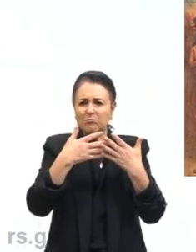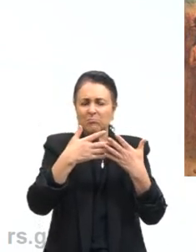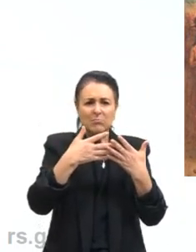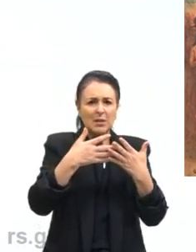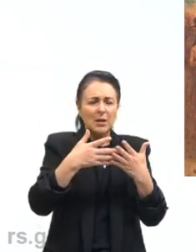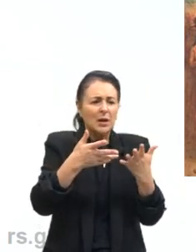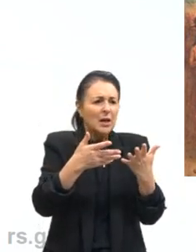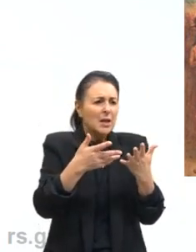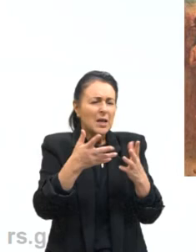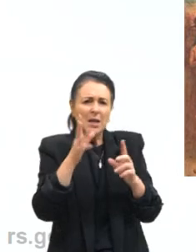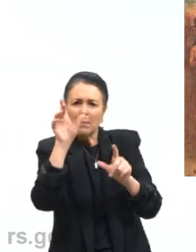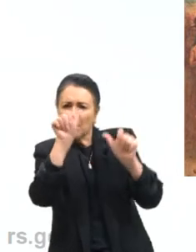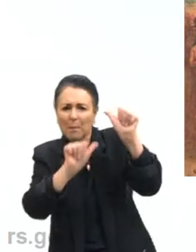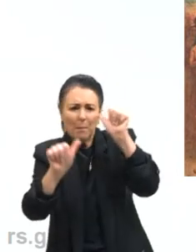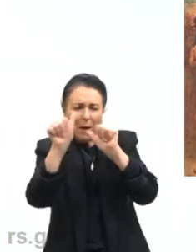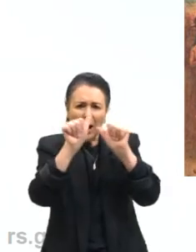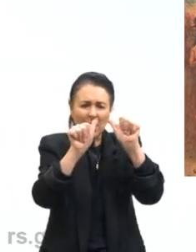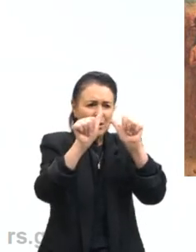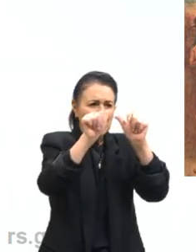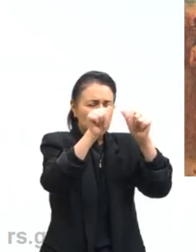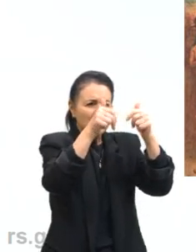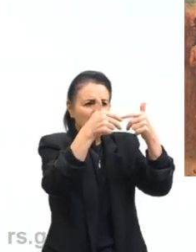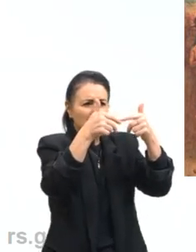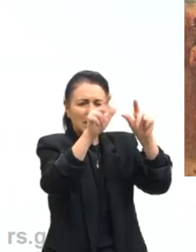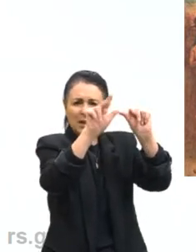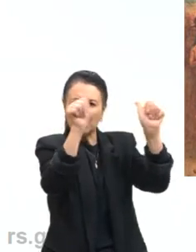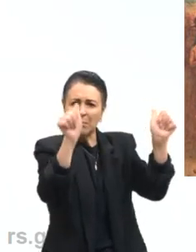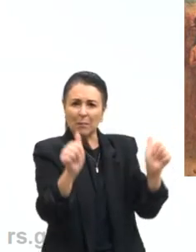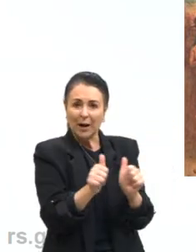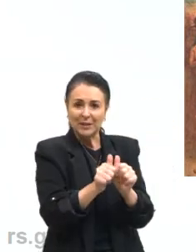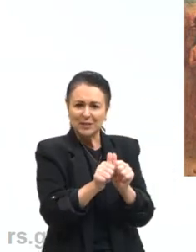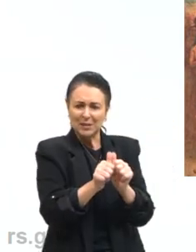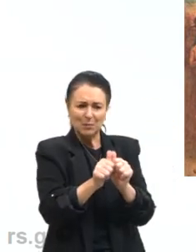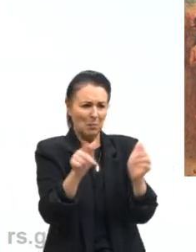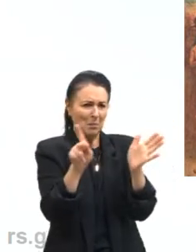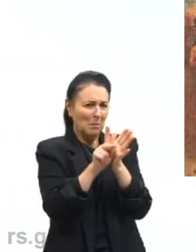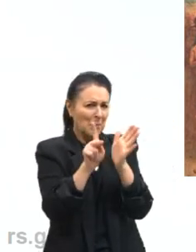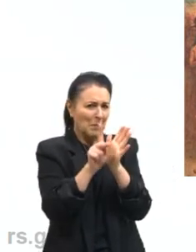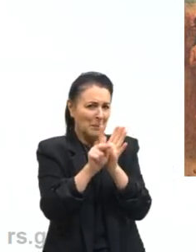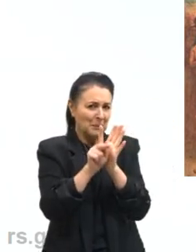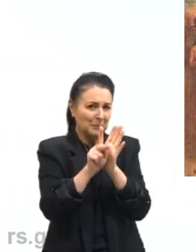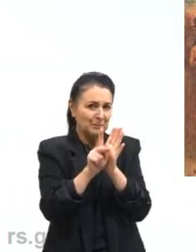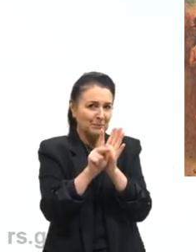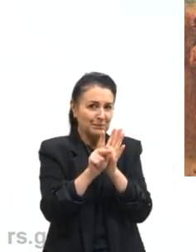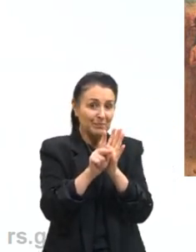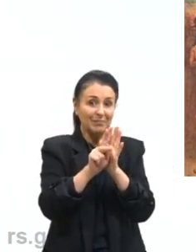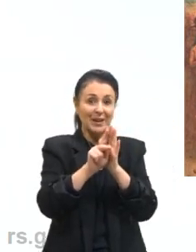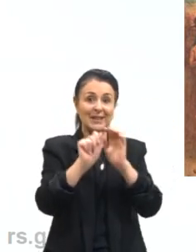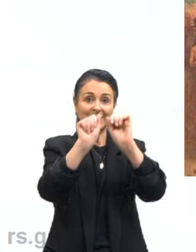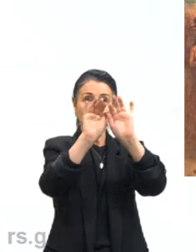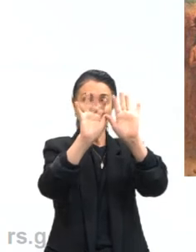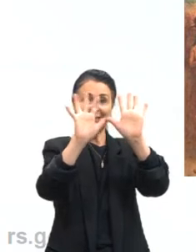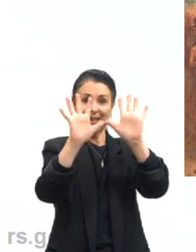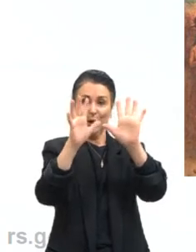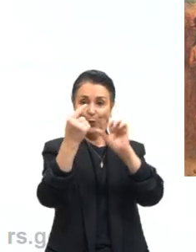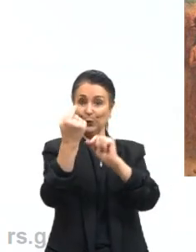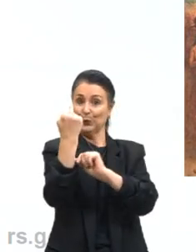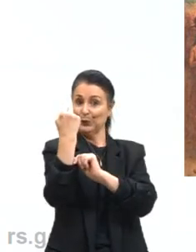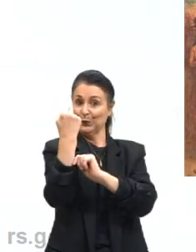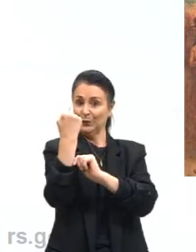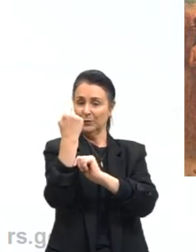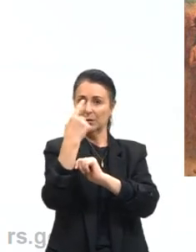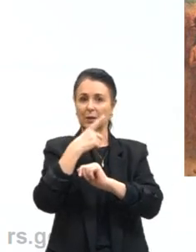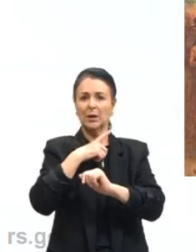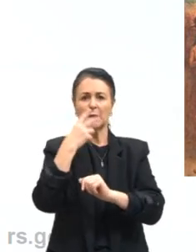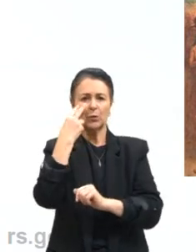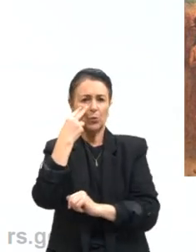lá no fundo, então, o céu, o horizonte. Nós temos no centro dessa imagem, quando o nosso